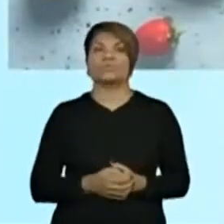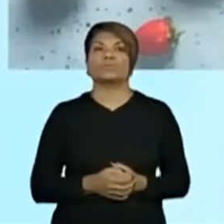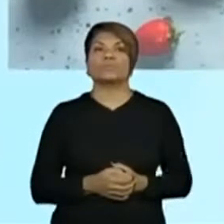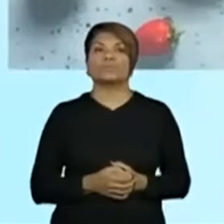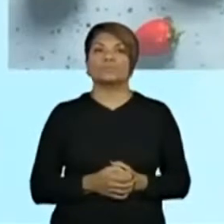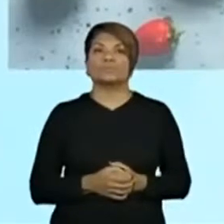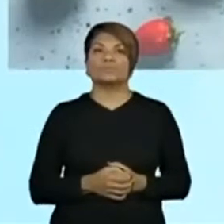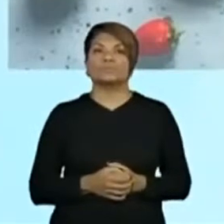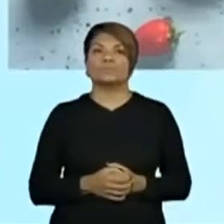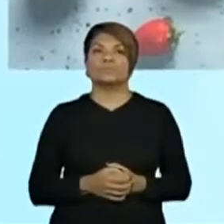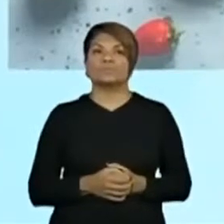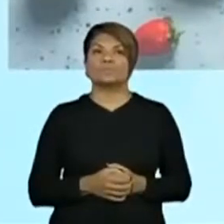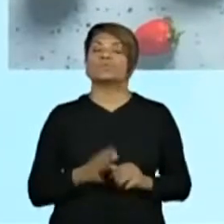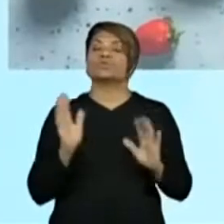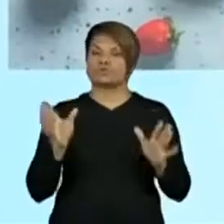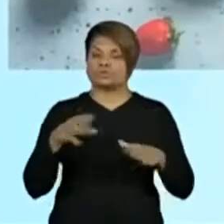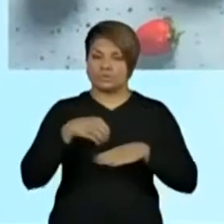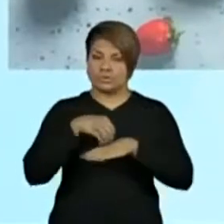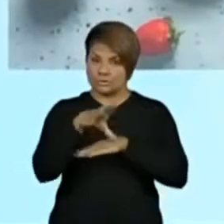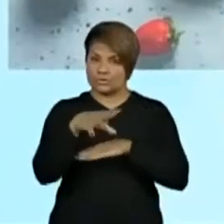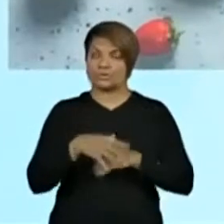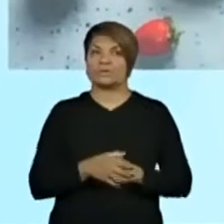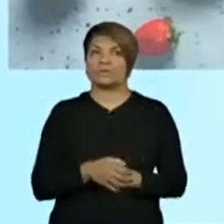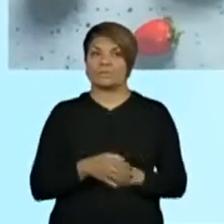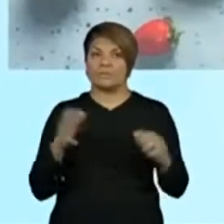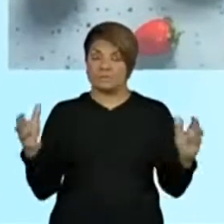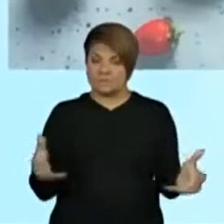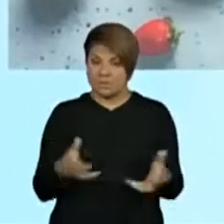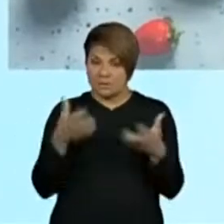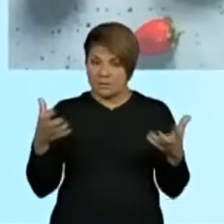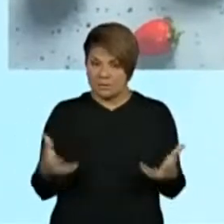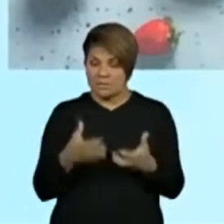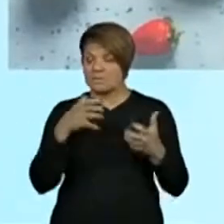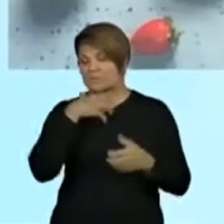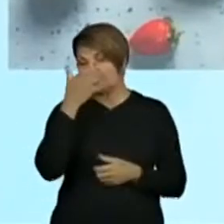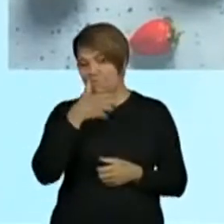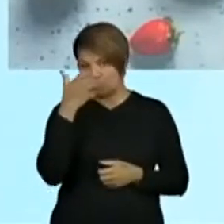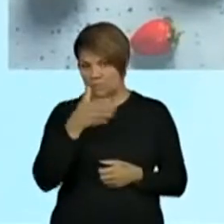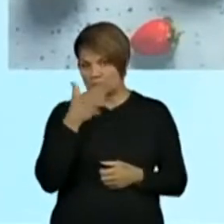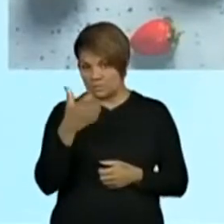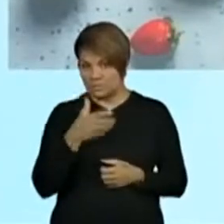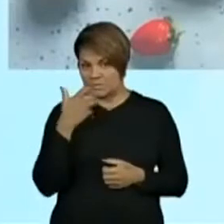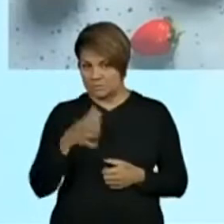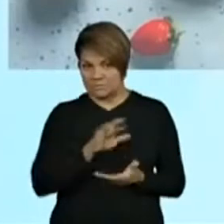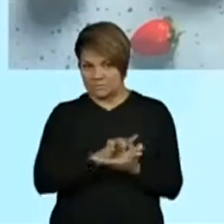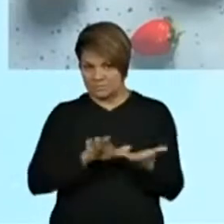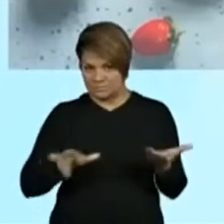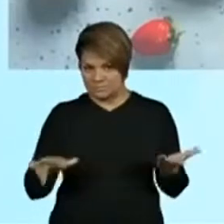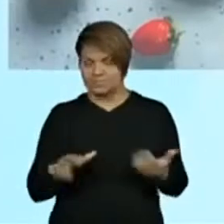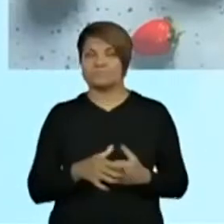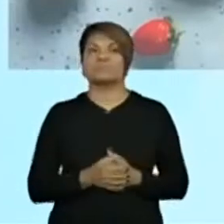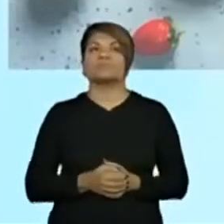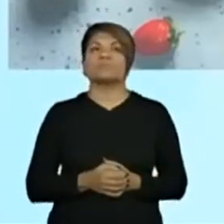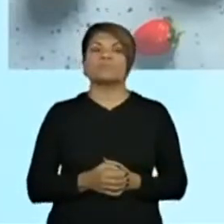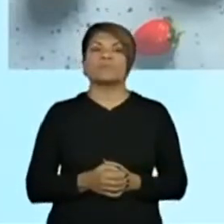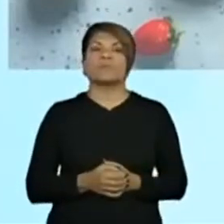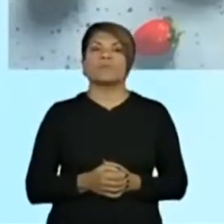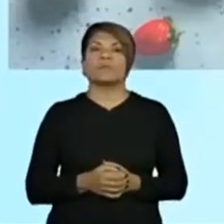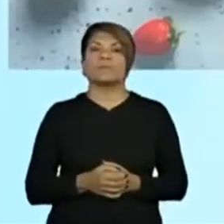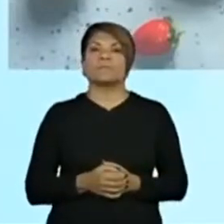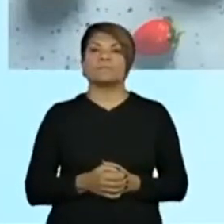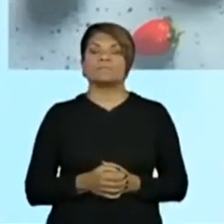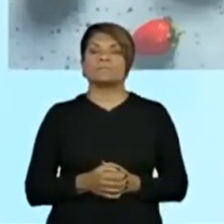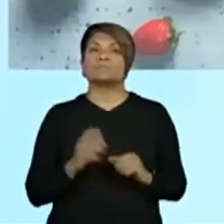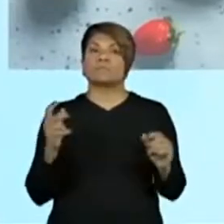essa, a gente já deu uma dica, certo? Salada. Salada de frutas. Perfeito. E a gente